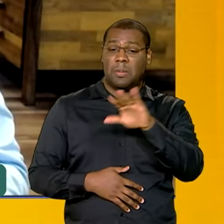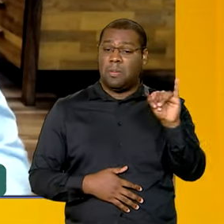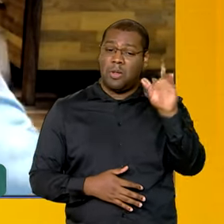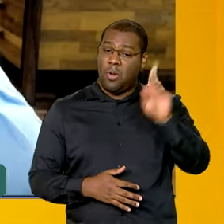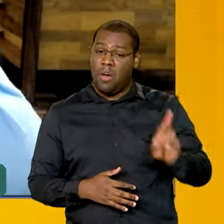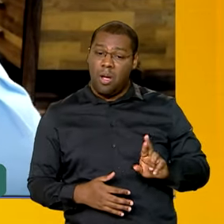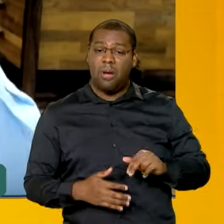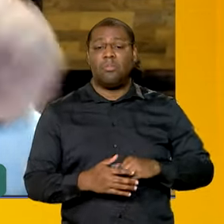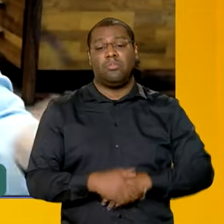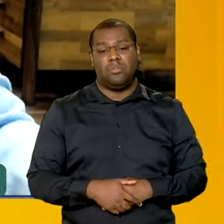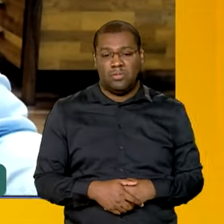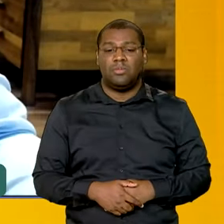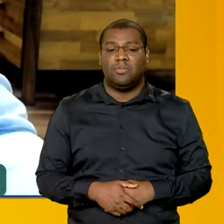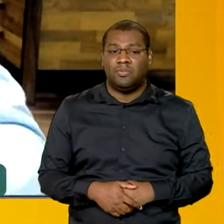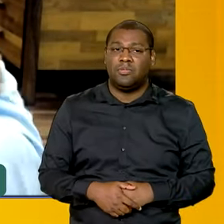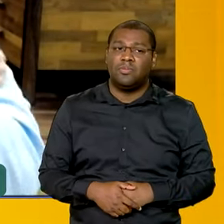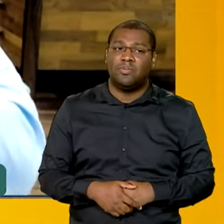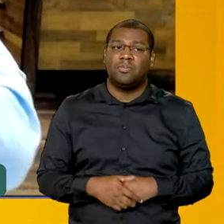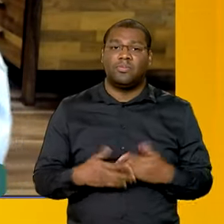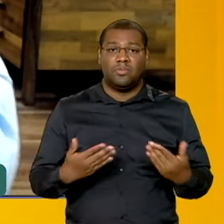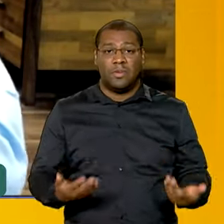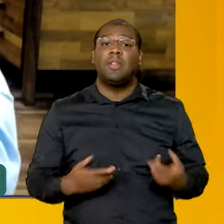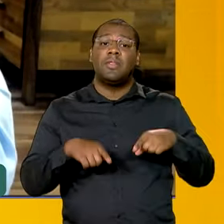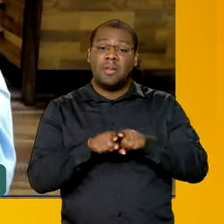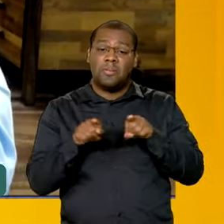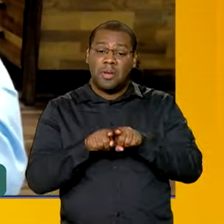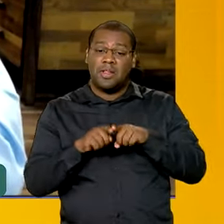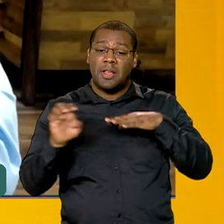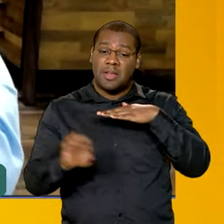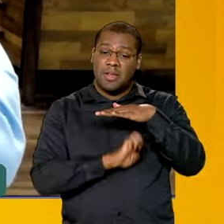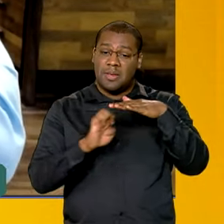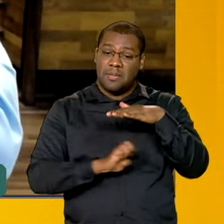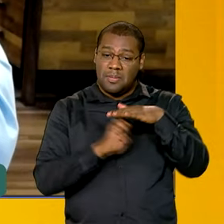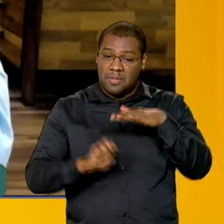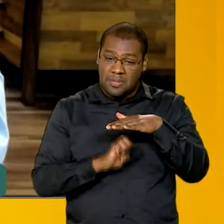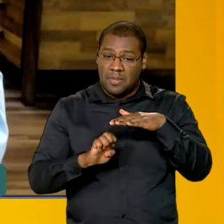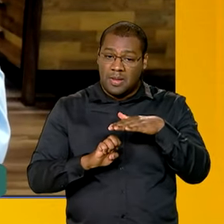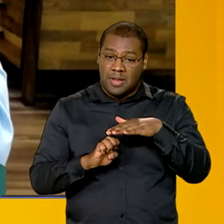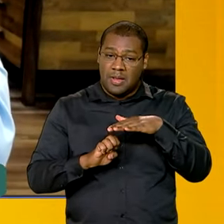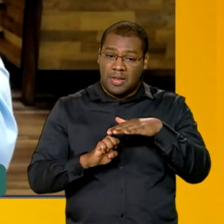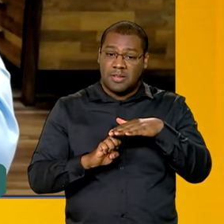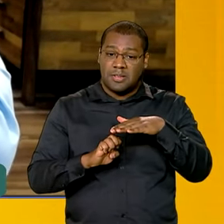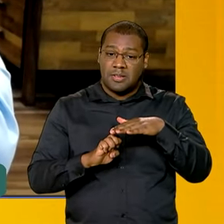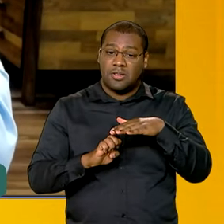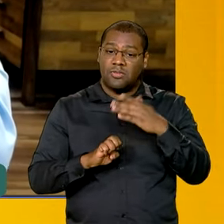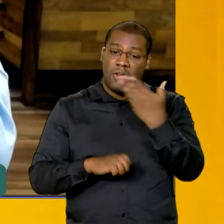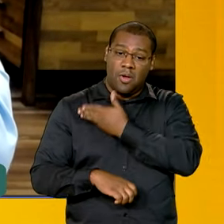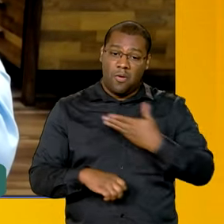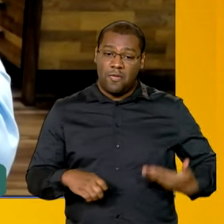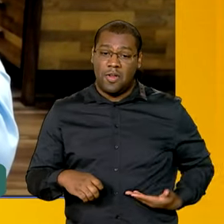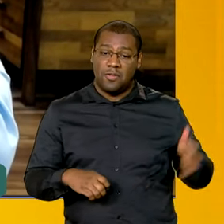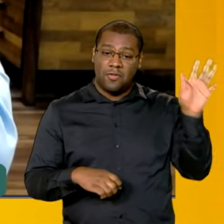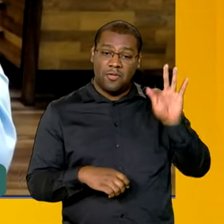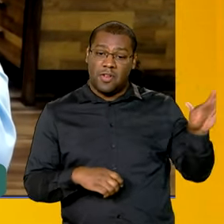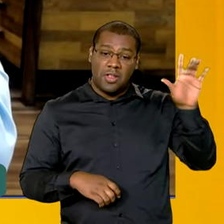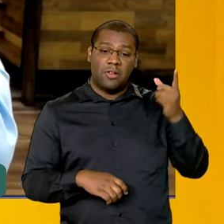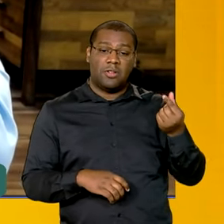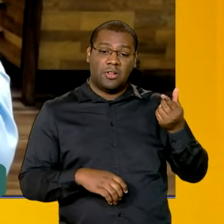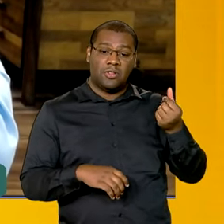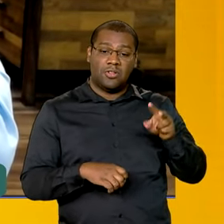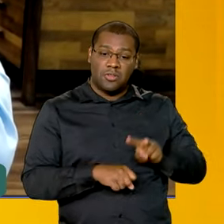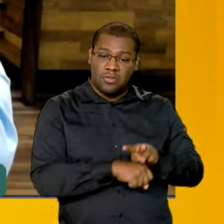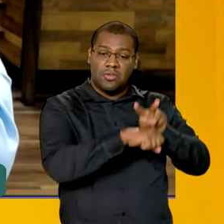de empréstimos que essas linhas vão oferecer às empresas. Então, as empresas